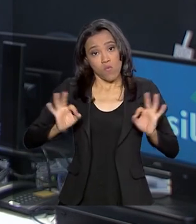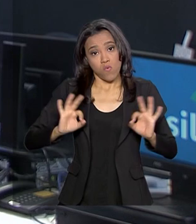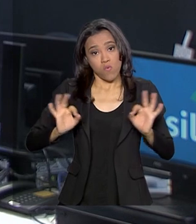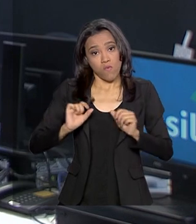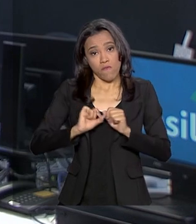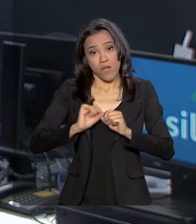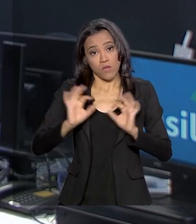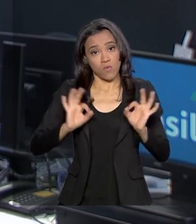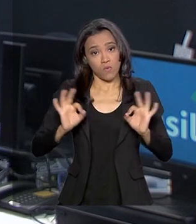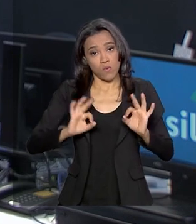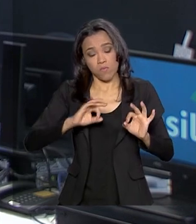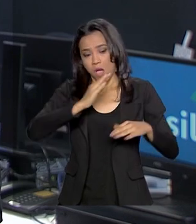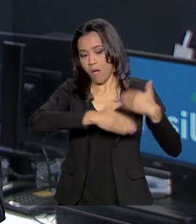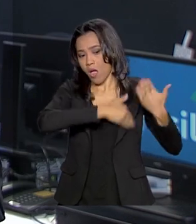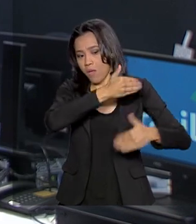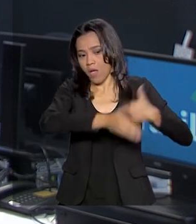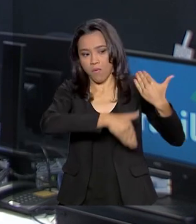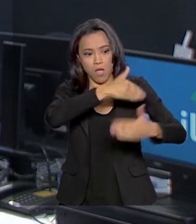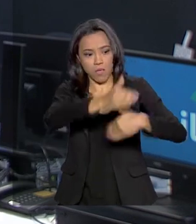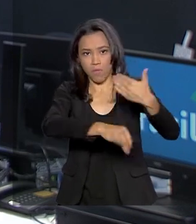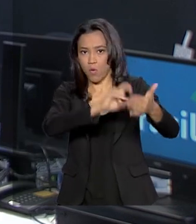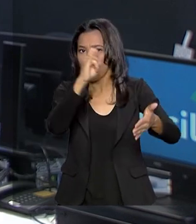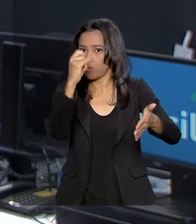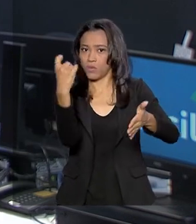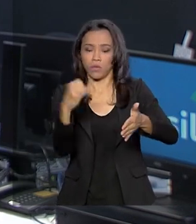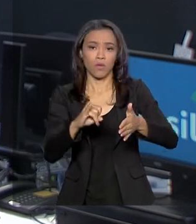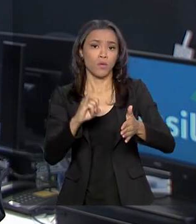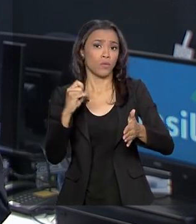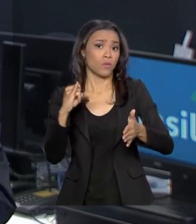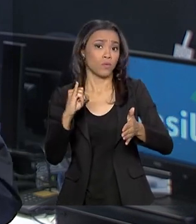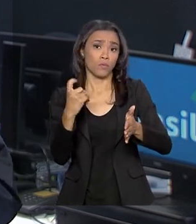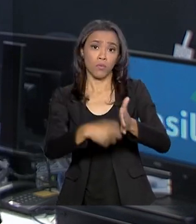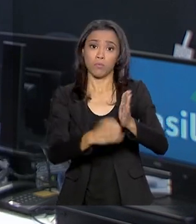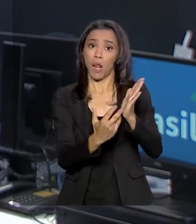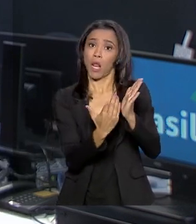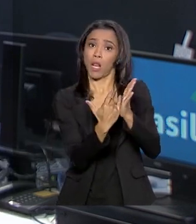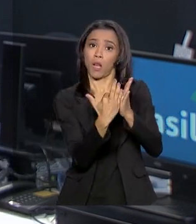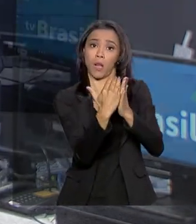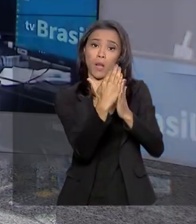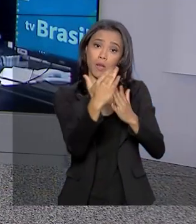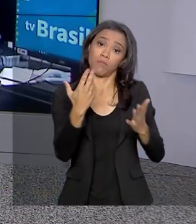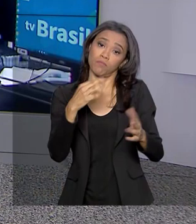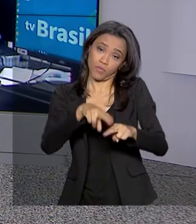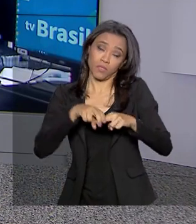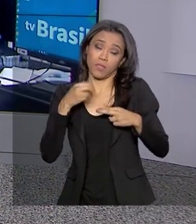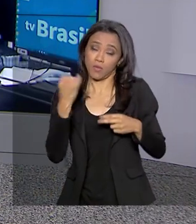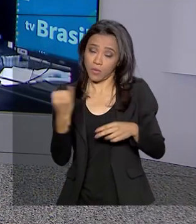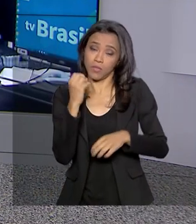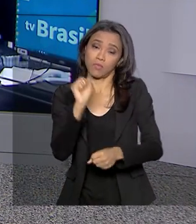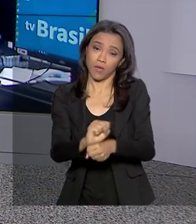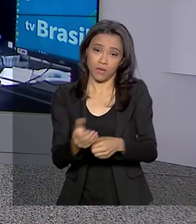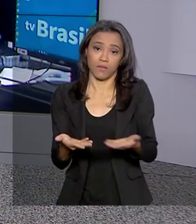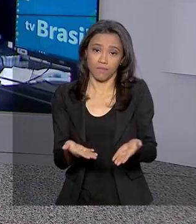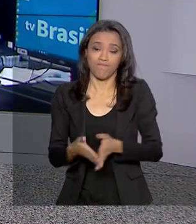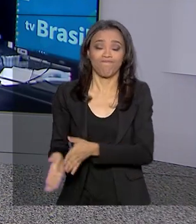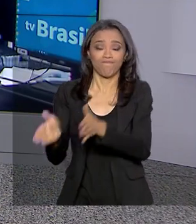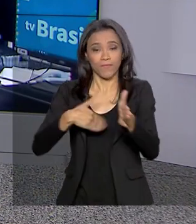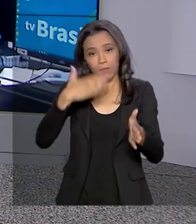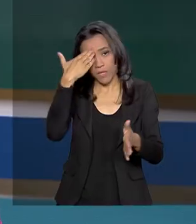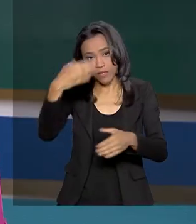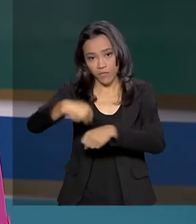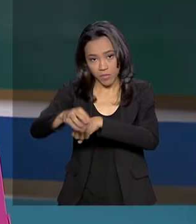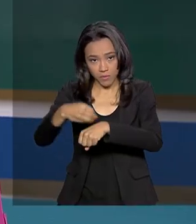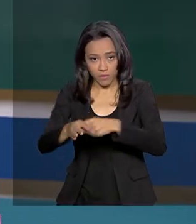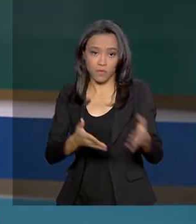tributária aumenta. Por isso, é importante barrar essa trajetória. Renata. Está certo, Ricardo. Obrigada pelas suas informações.